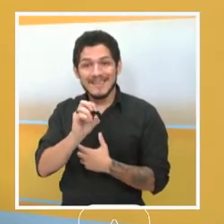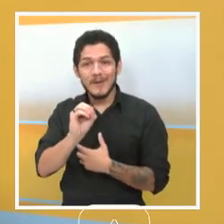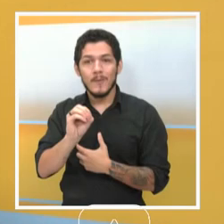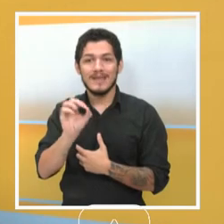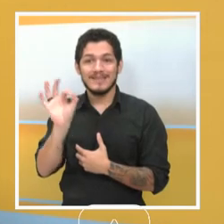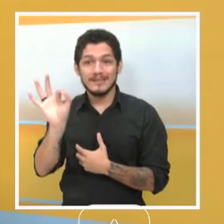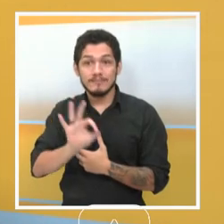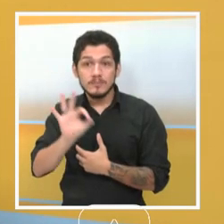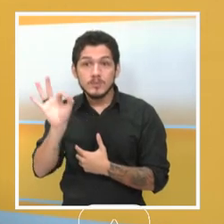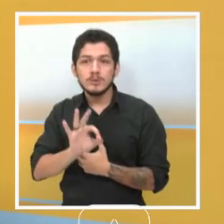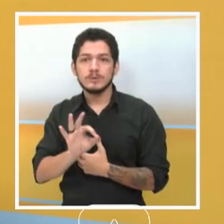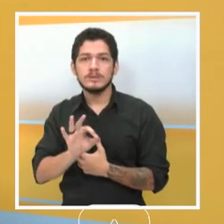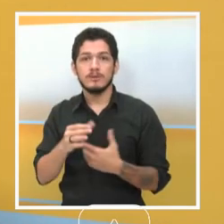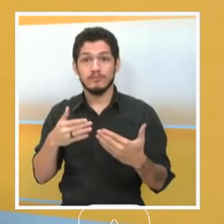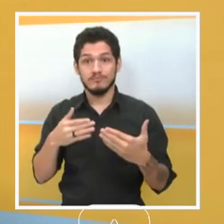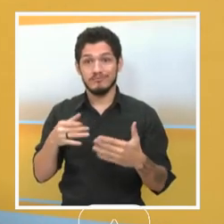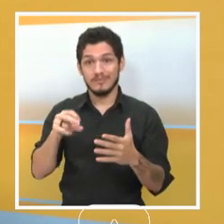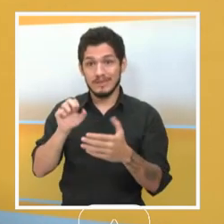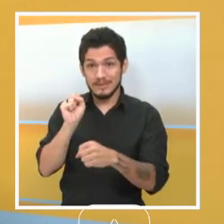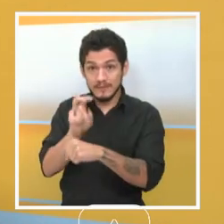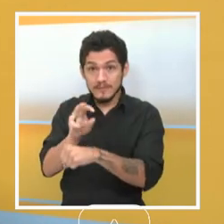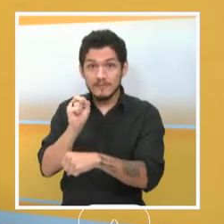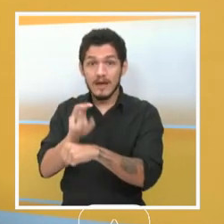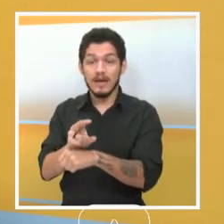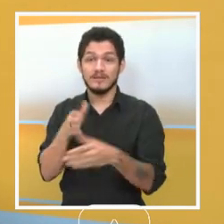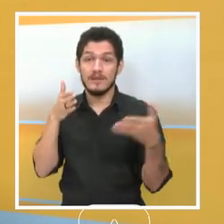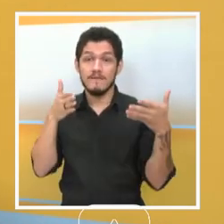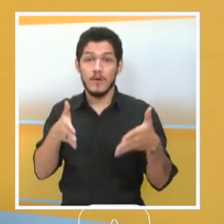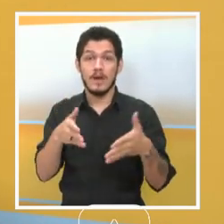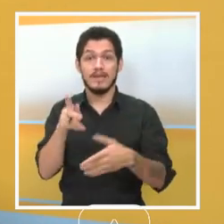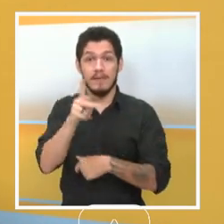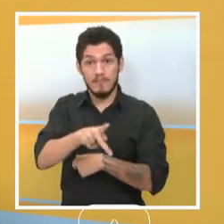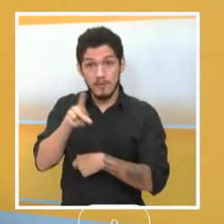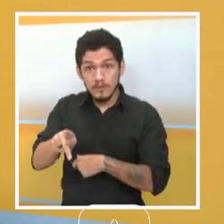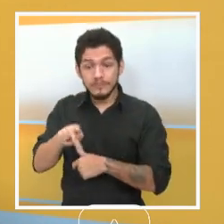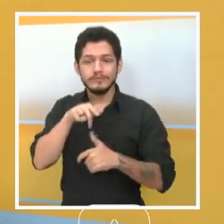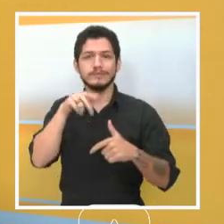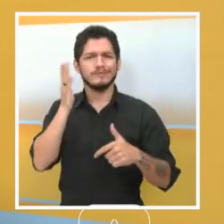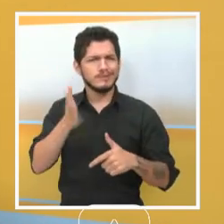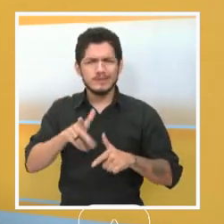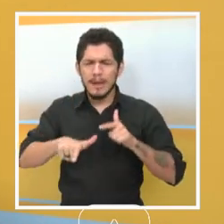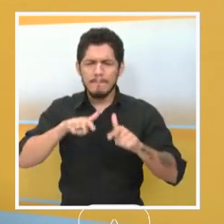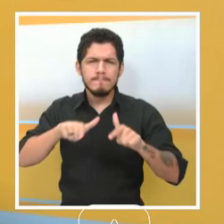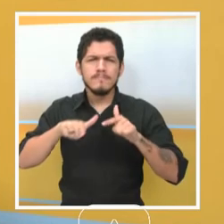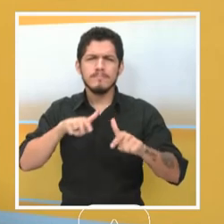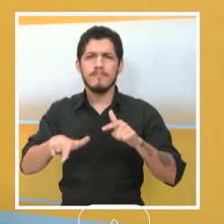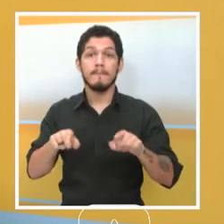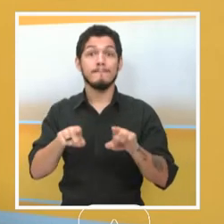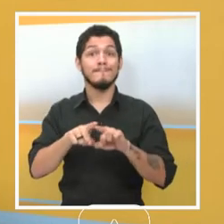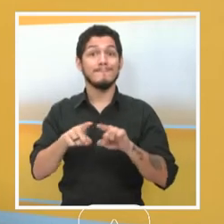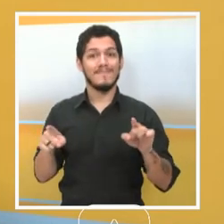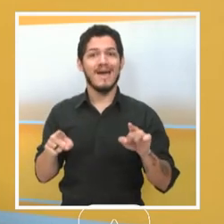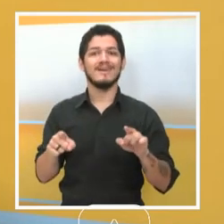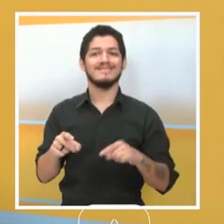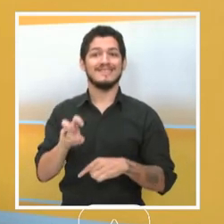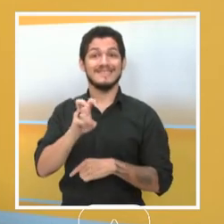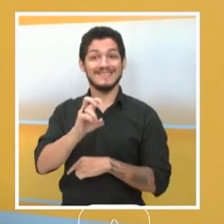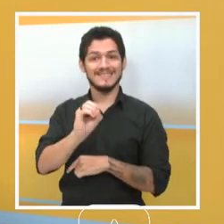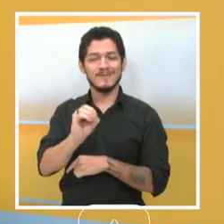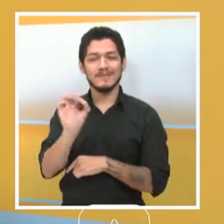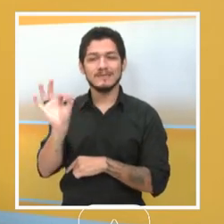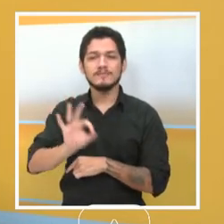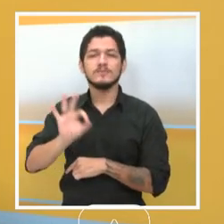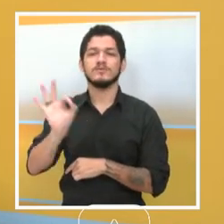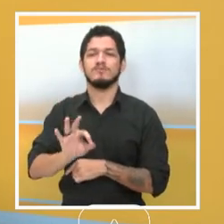para professores, né? Que estão atuando na educação básica, mas 50% das vagas podem ser